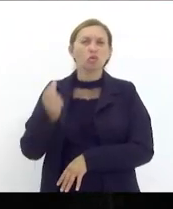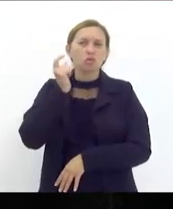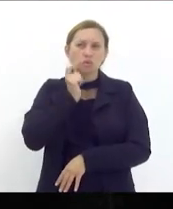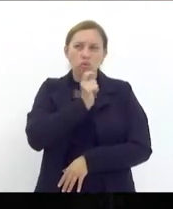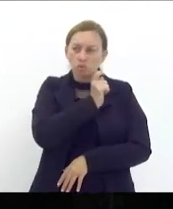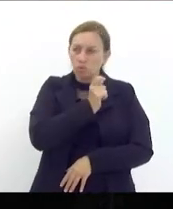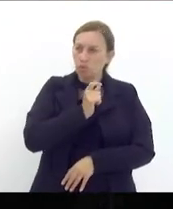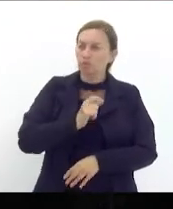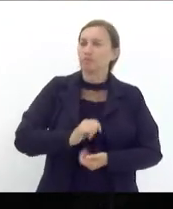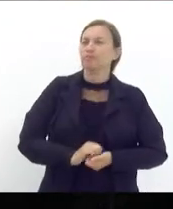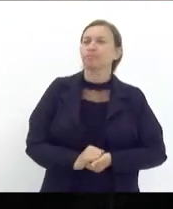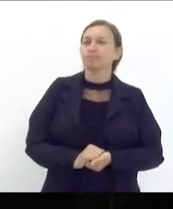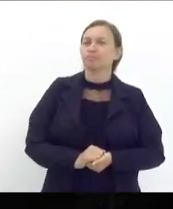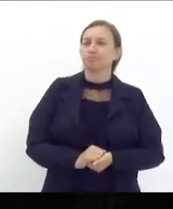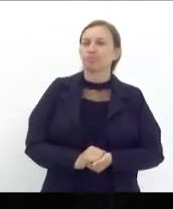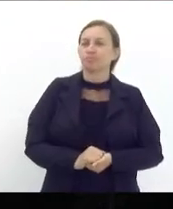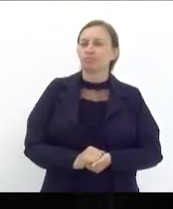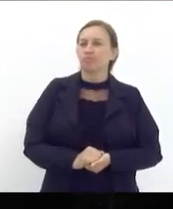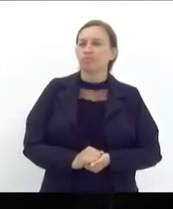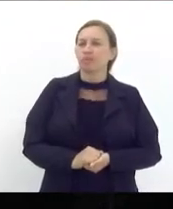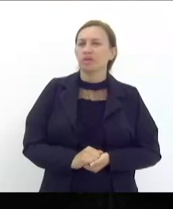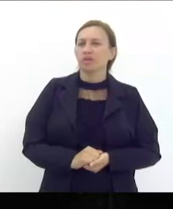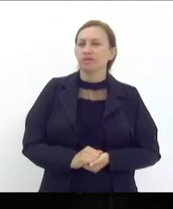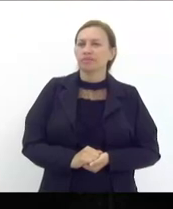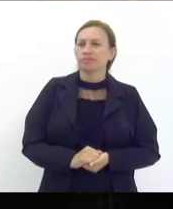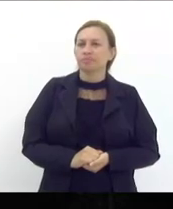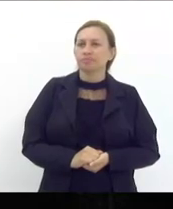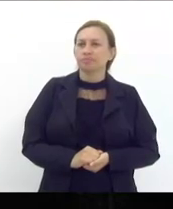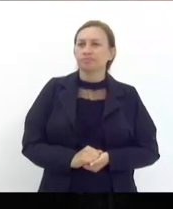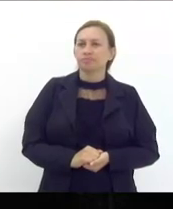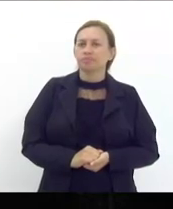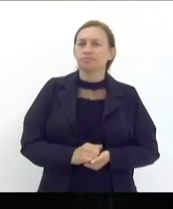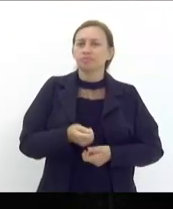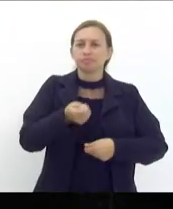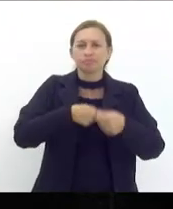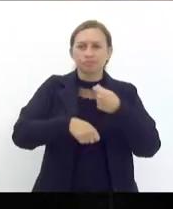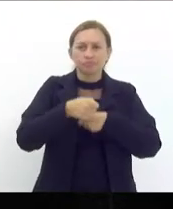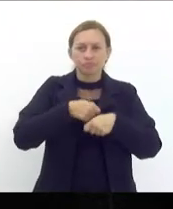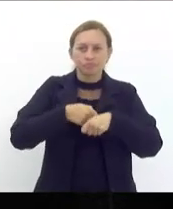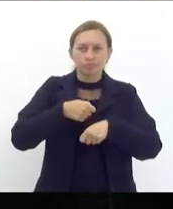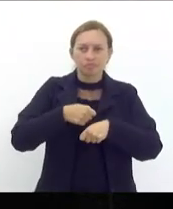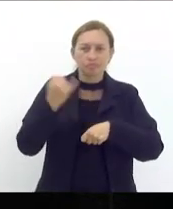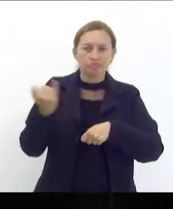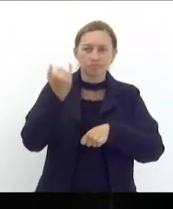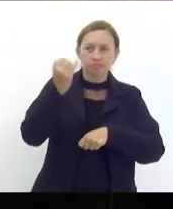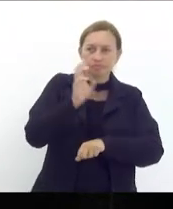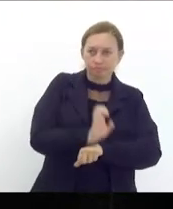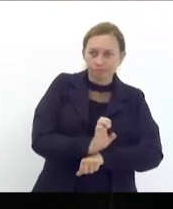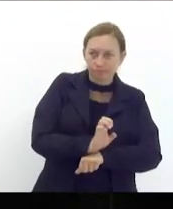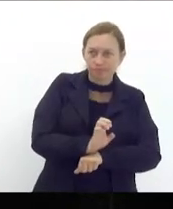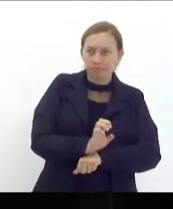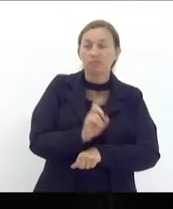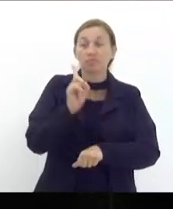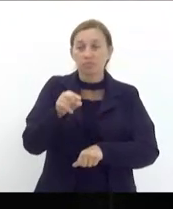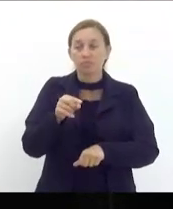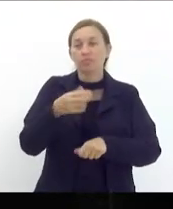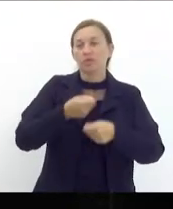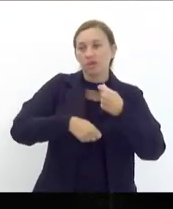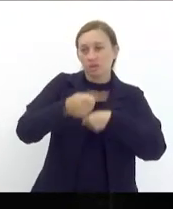elege inclusive como um dos complexos econômicos do estado a economia do mar em